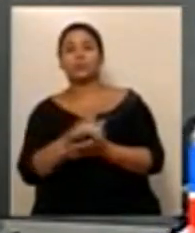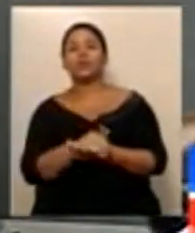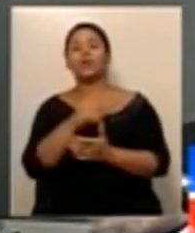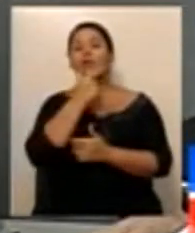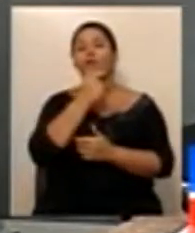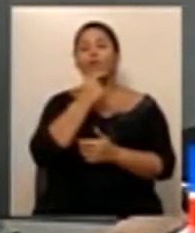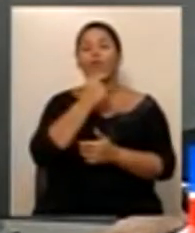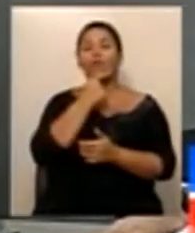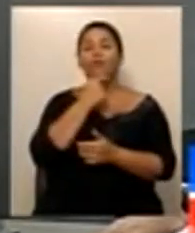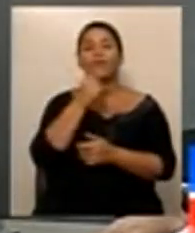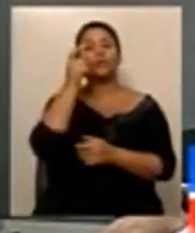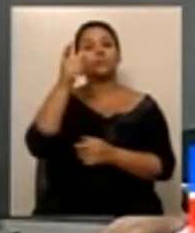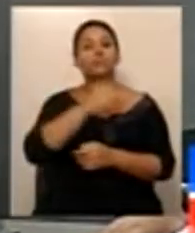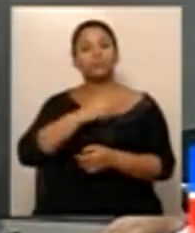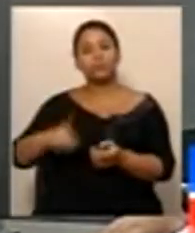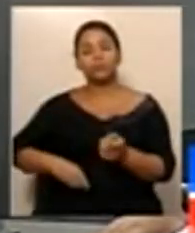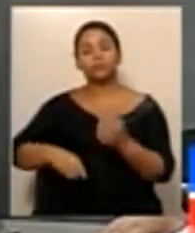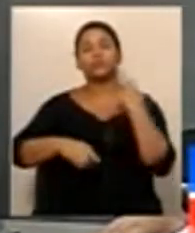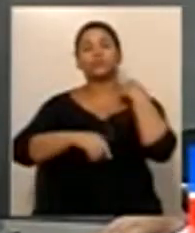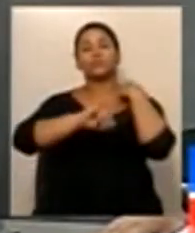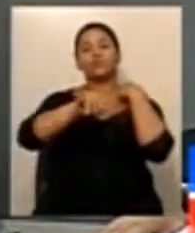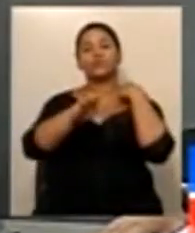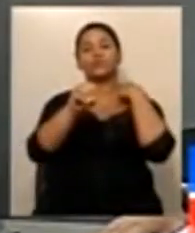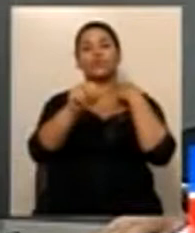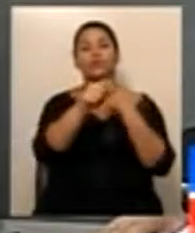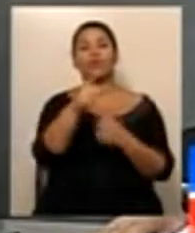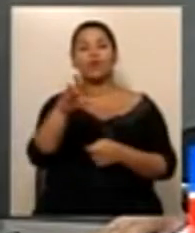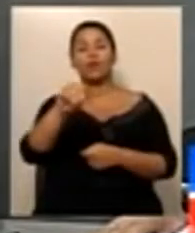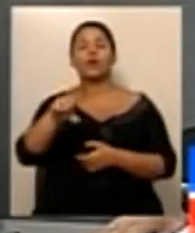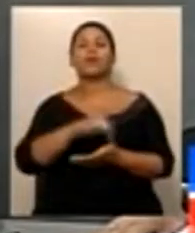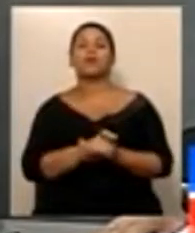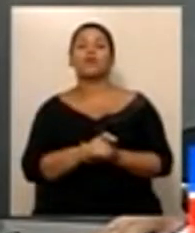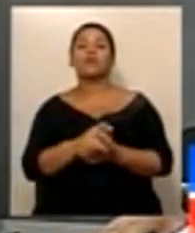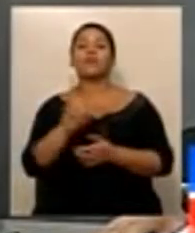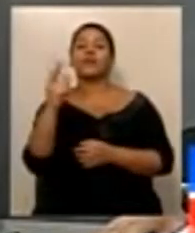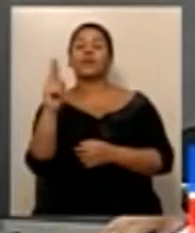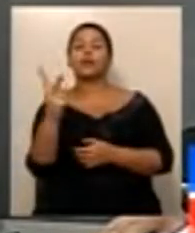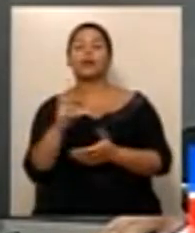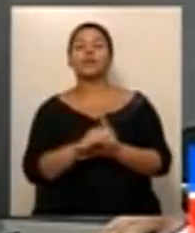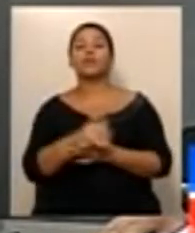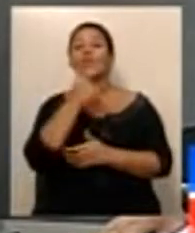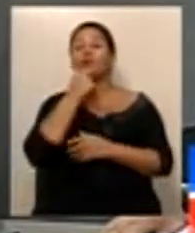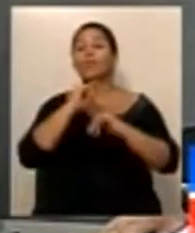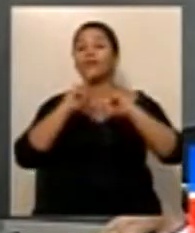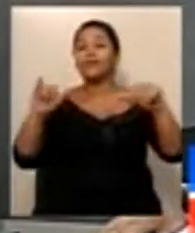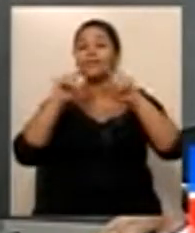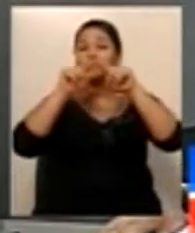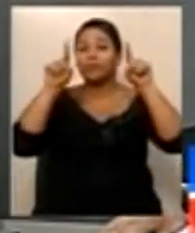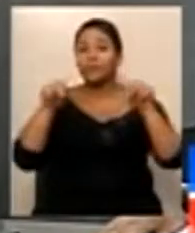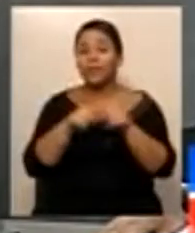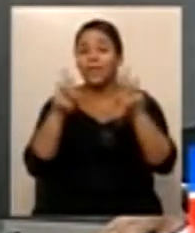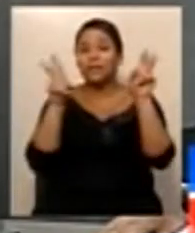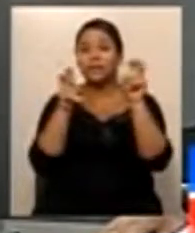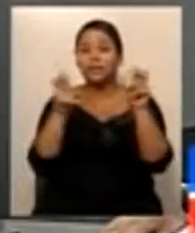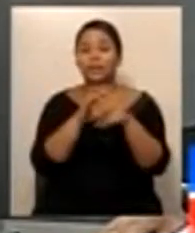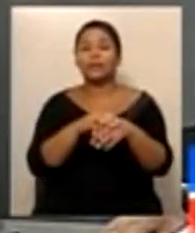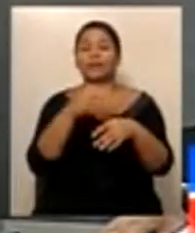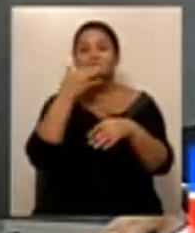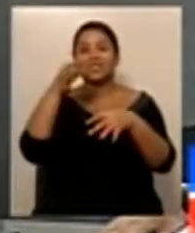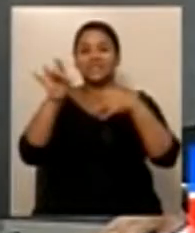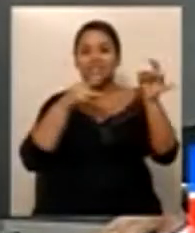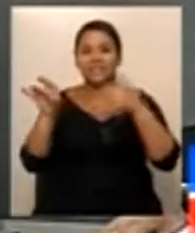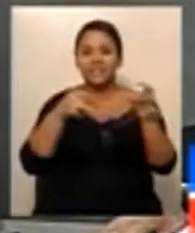Caldas. Dispõe sobre o uso de sacolas plásticas biodegradáveis para condicionamento de